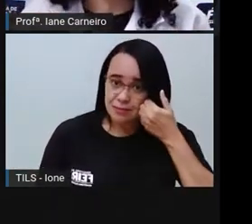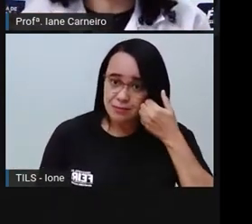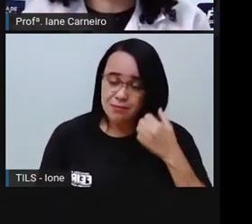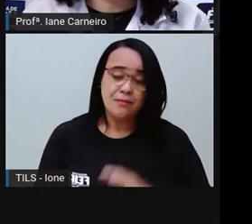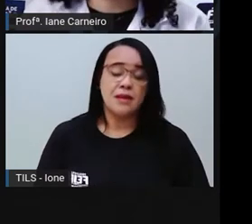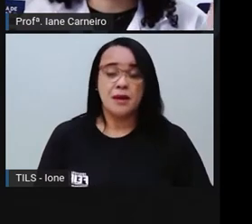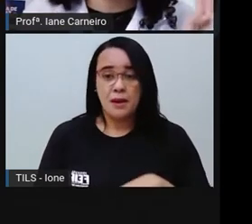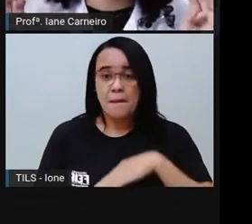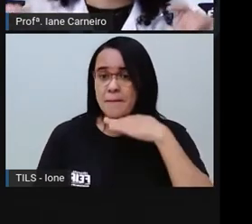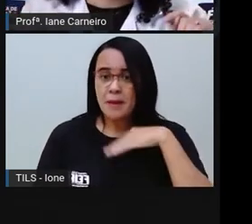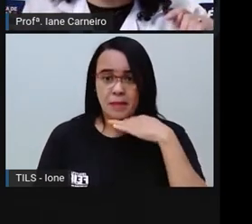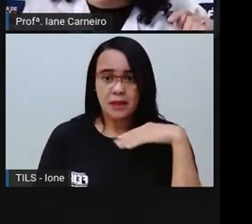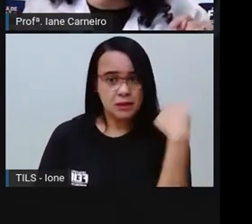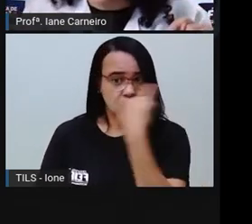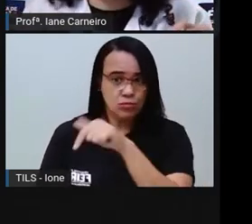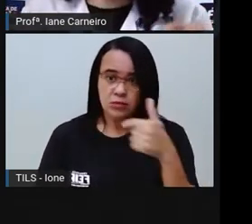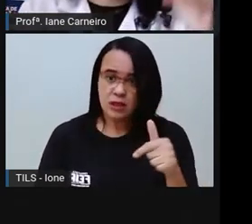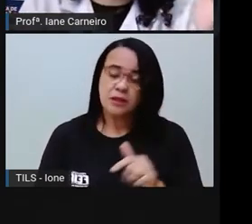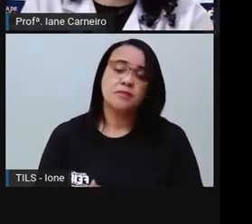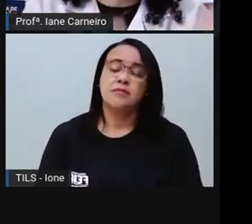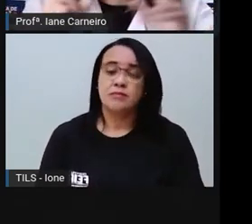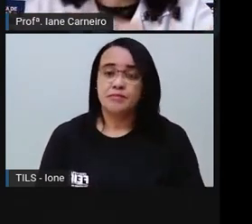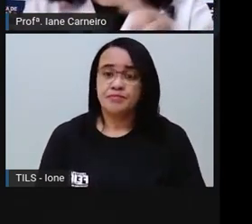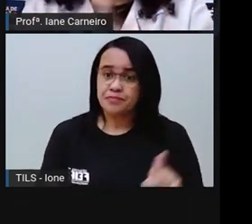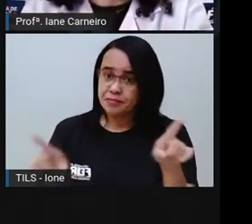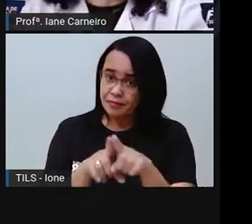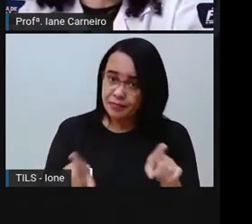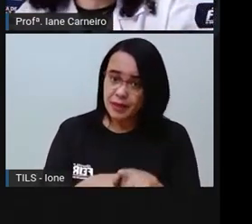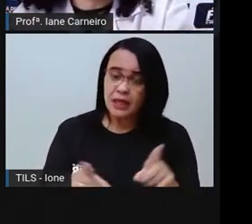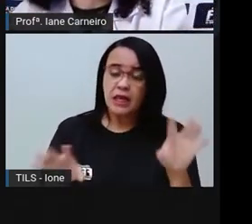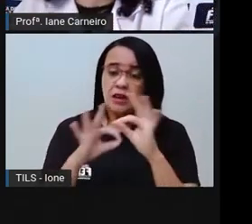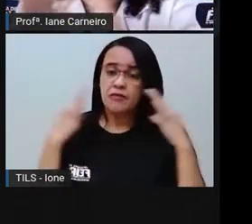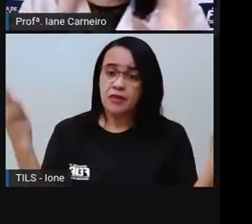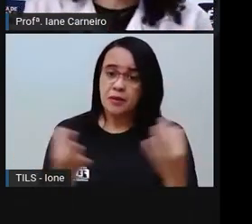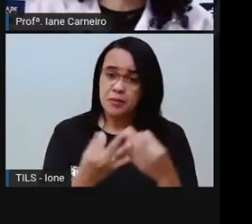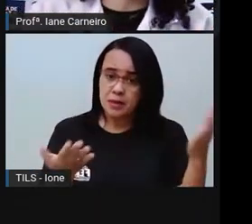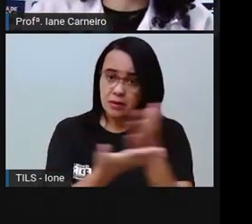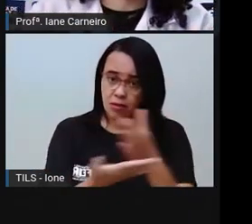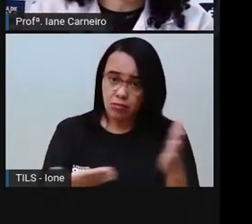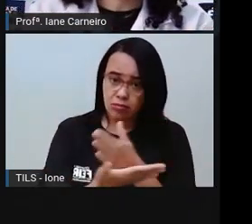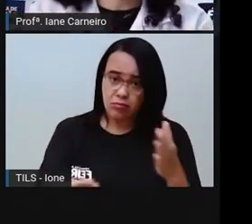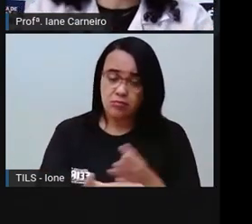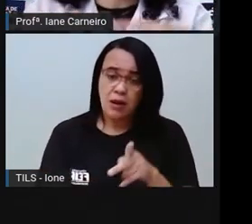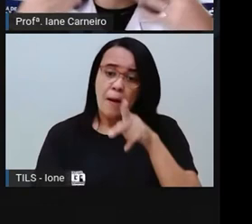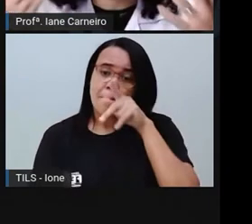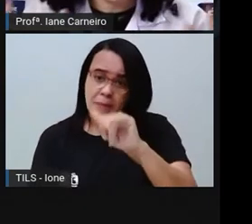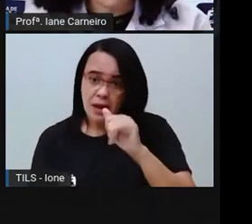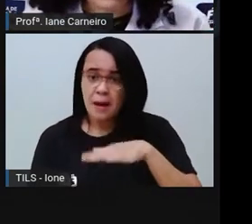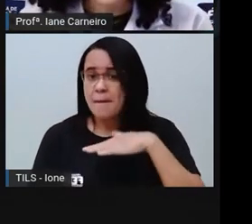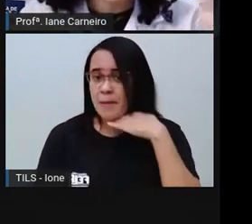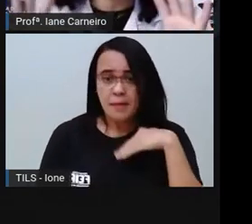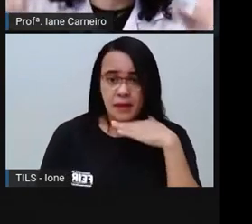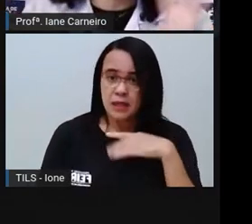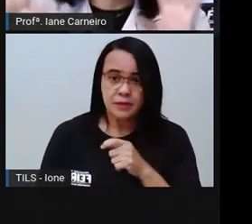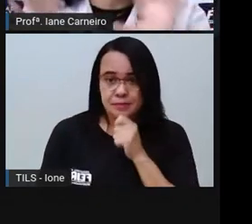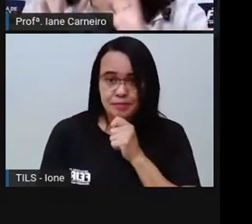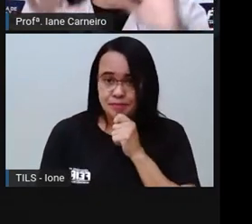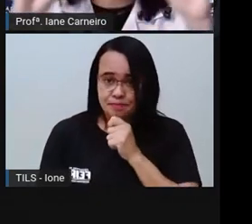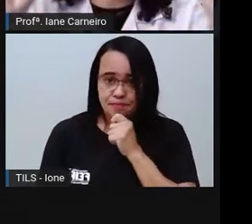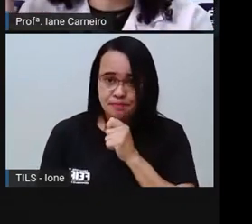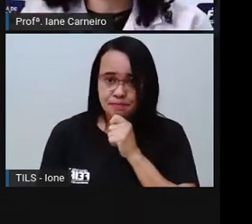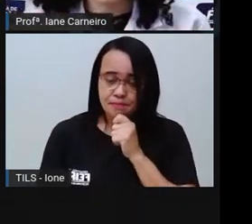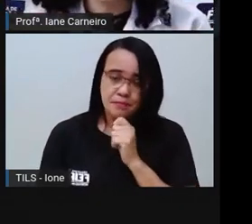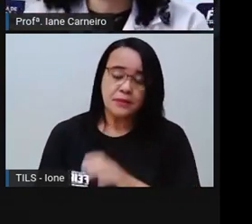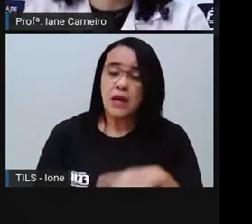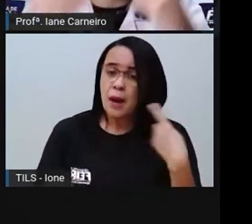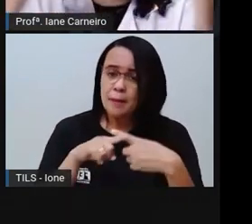a mãe, tá certo? E tem famílias que não têm o pai, só têm a mãe, tá certo? Então, como a gente já viu, cada família vai ter